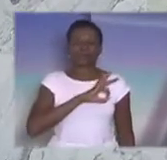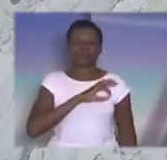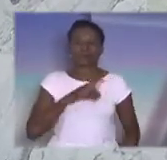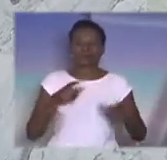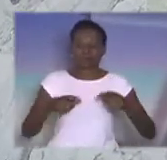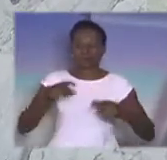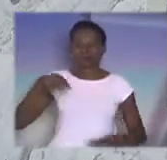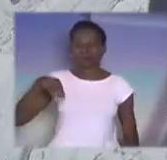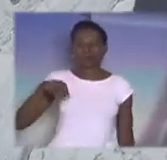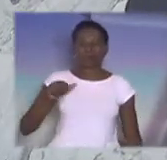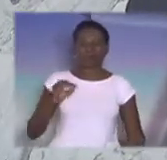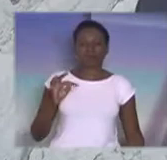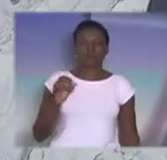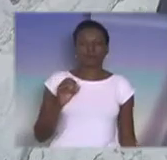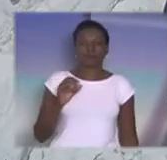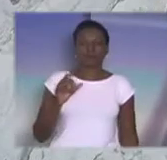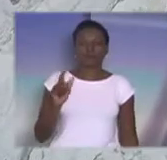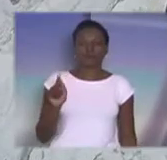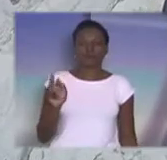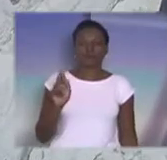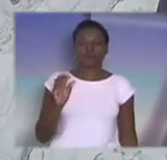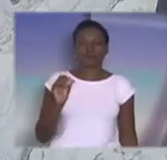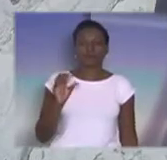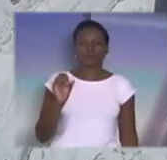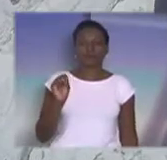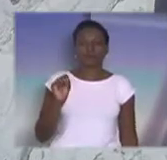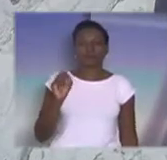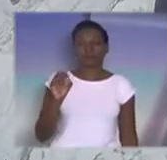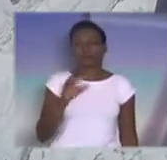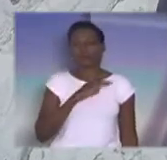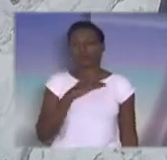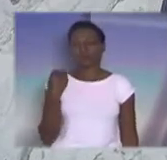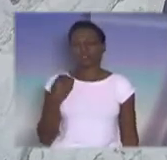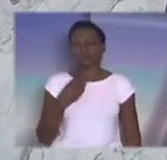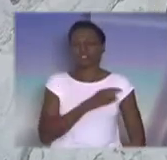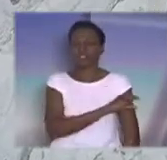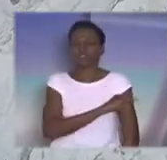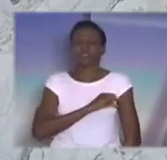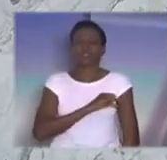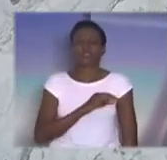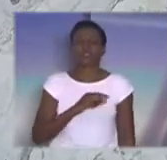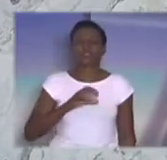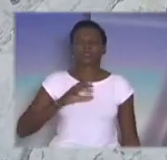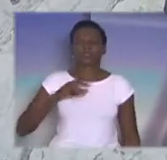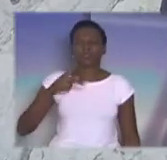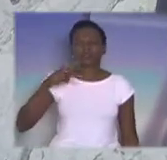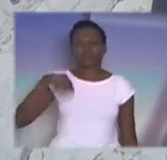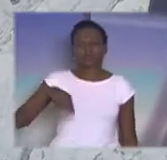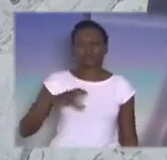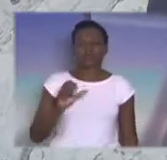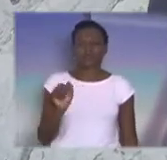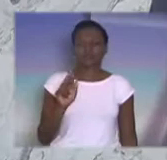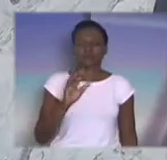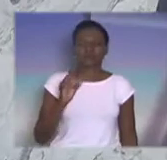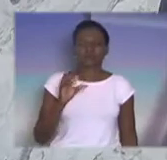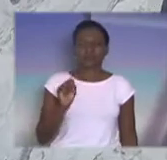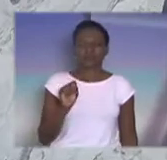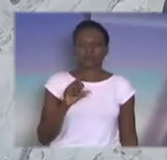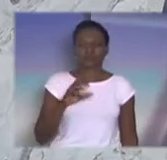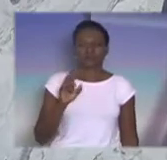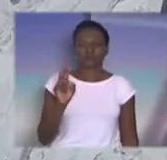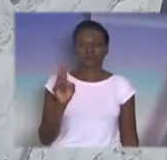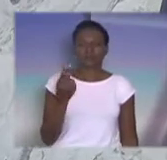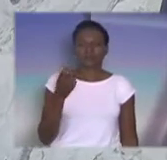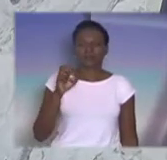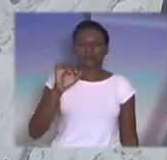Grosso. Faleceu o tenente do Mato Grosso, da Polícia Militar do Mato Grosso, Carlos Henrique Schaefer. Esse tenente